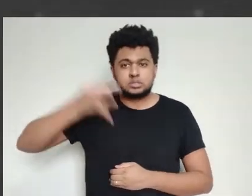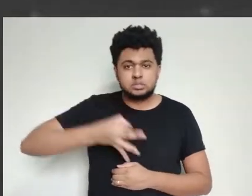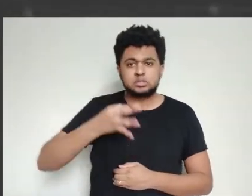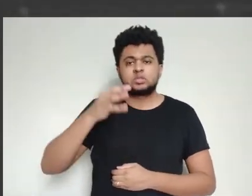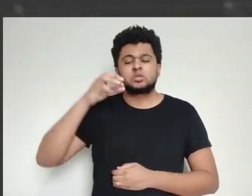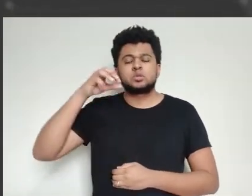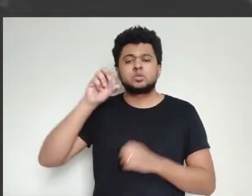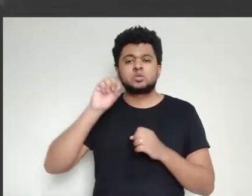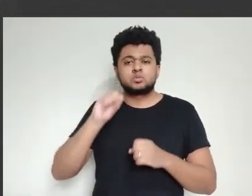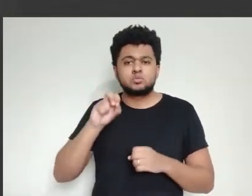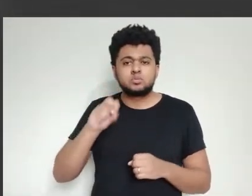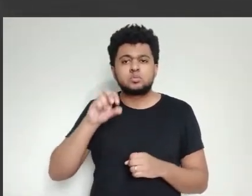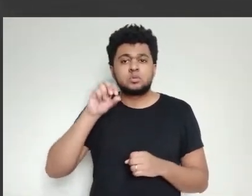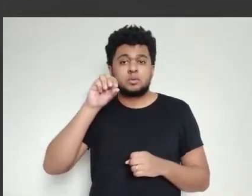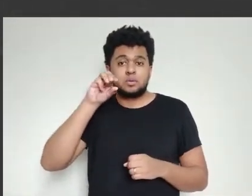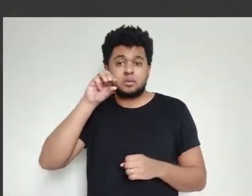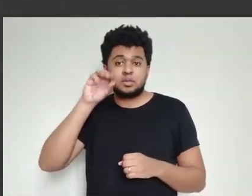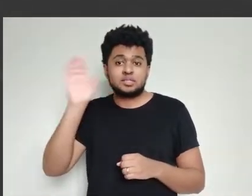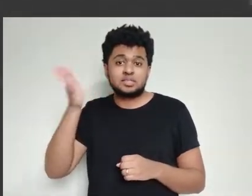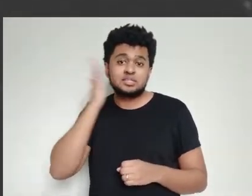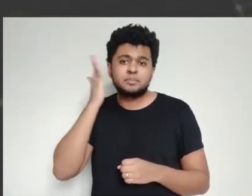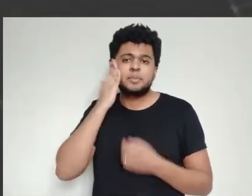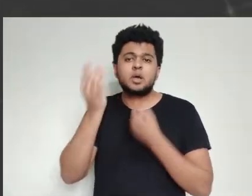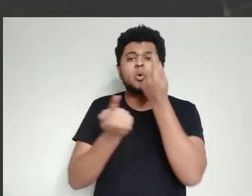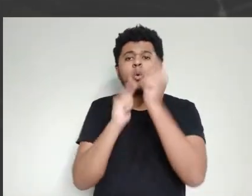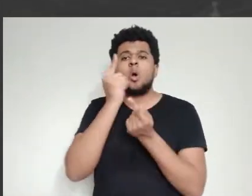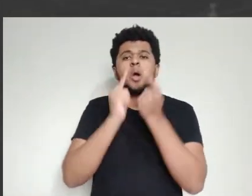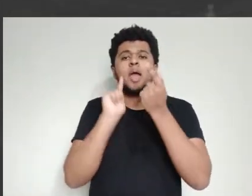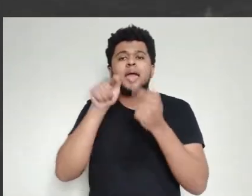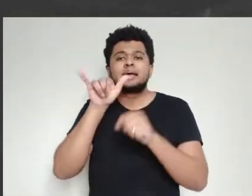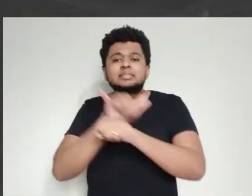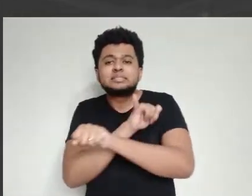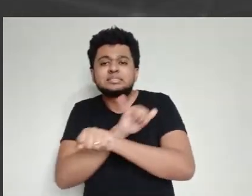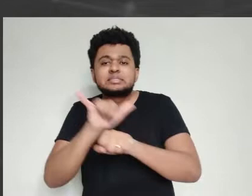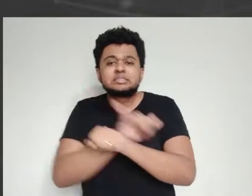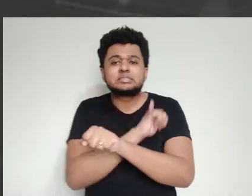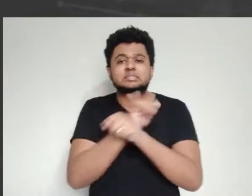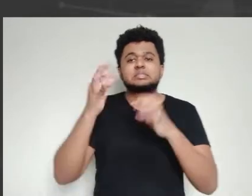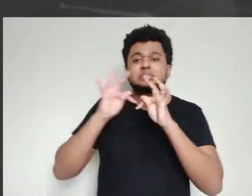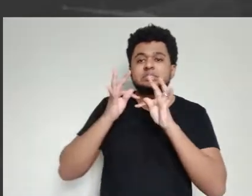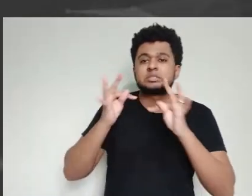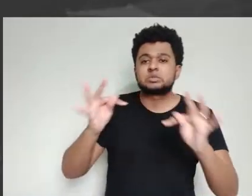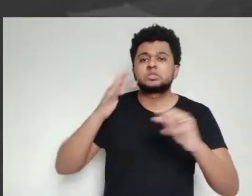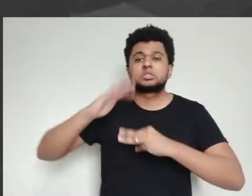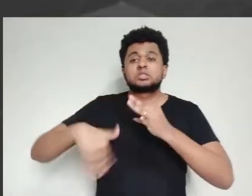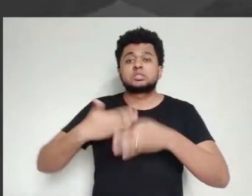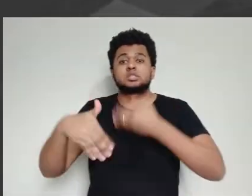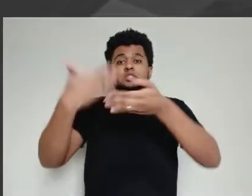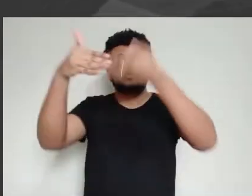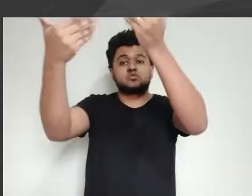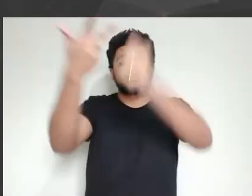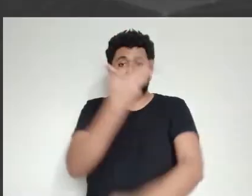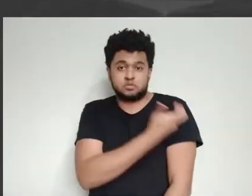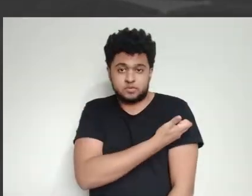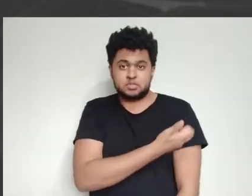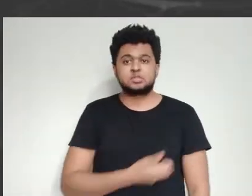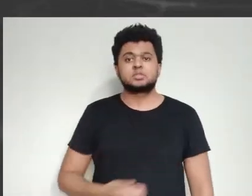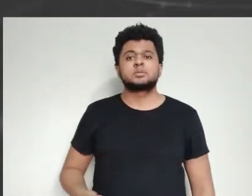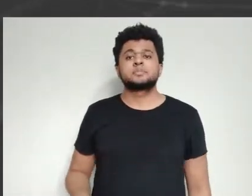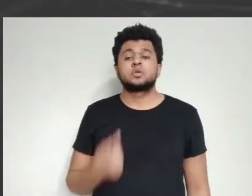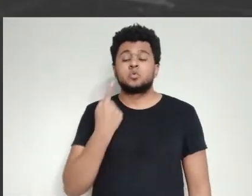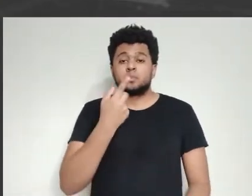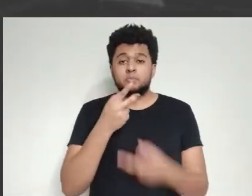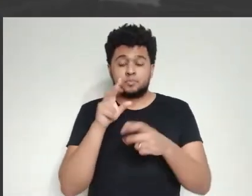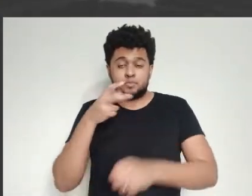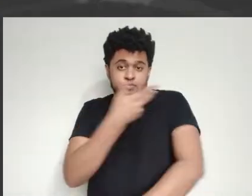diferenças e isso implica também na forma que a doença acaba se apresentando. Então, você precisa entender direito o micro-organismo para